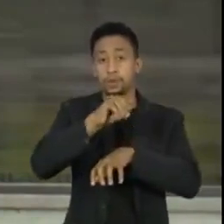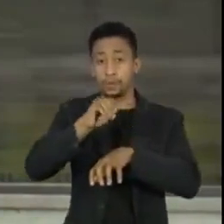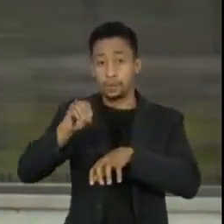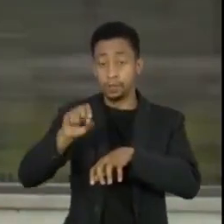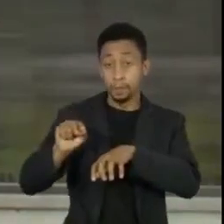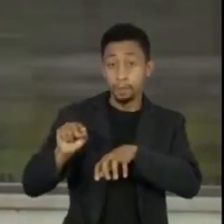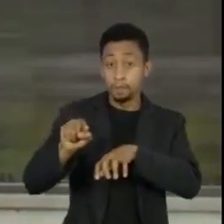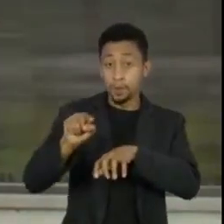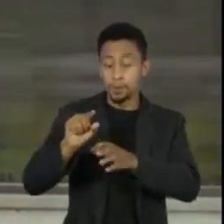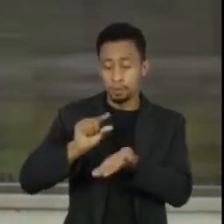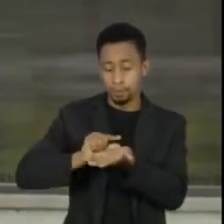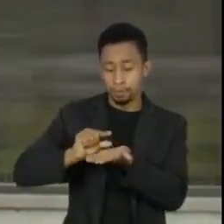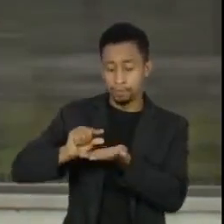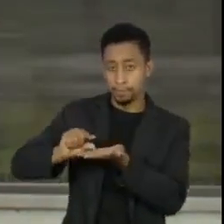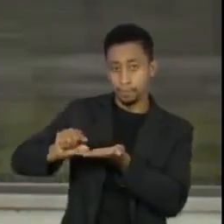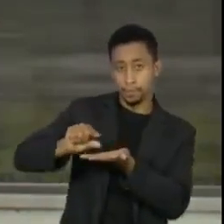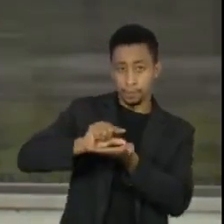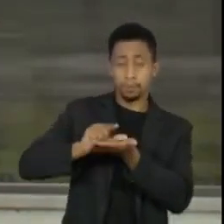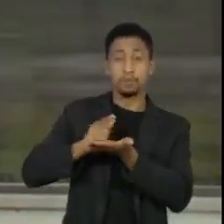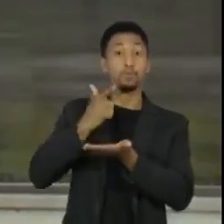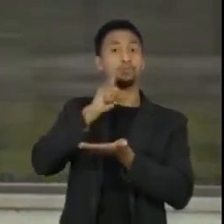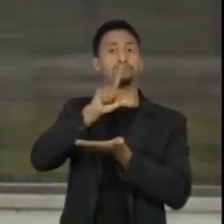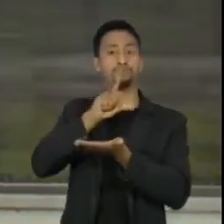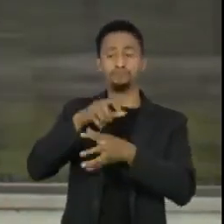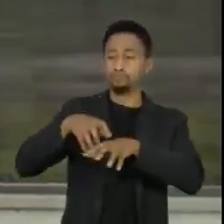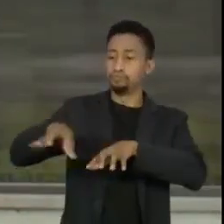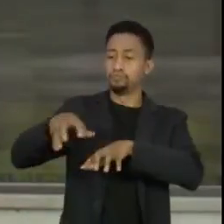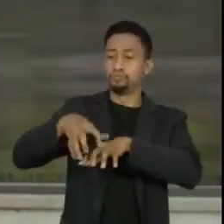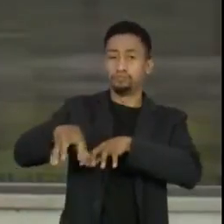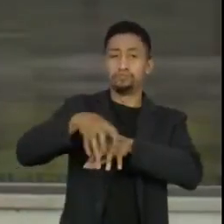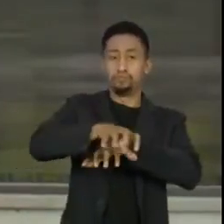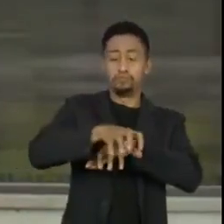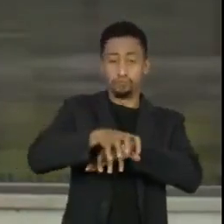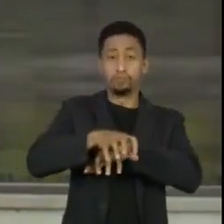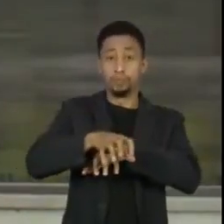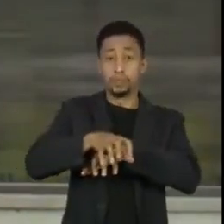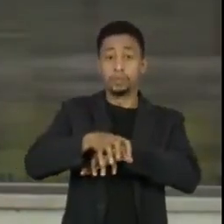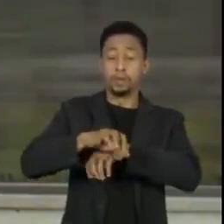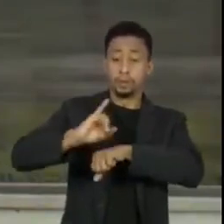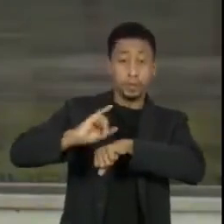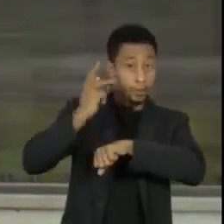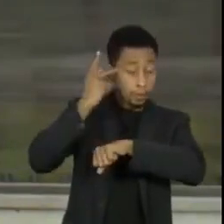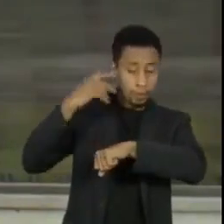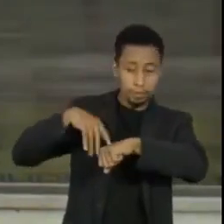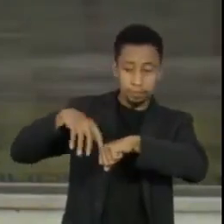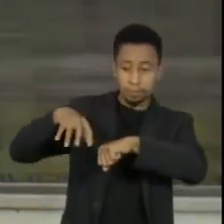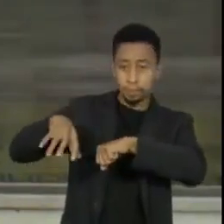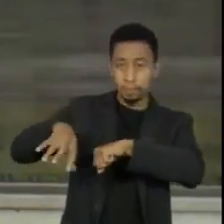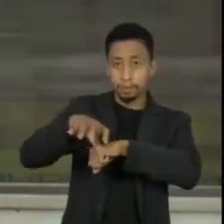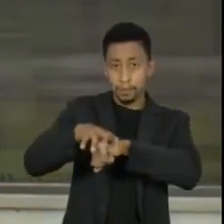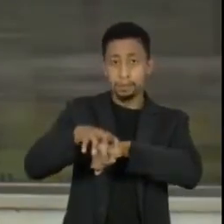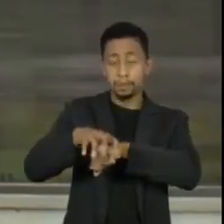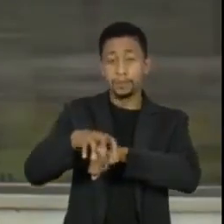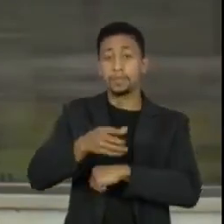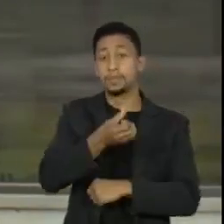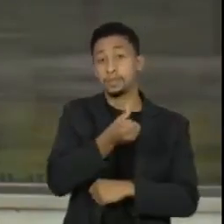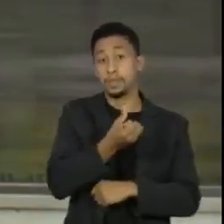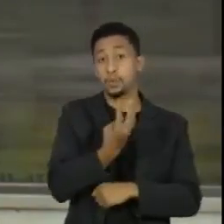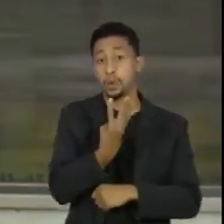oferecer aos idosos em todos os 645 municípios do estado de São Paulo.